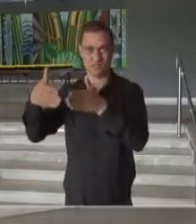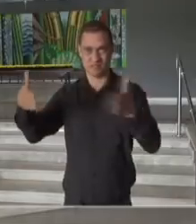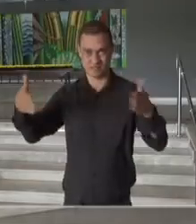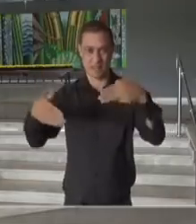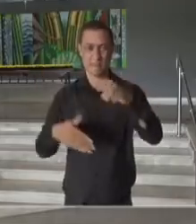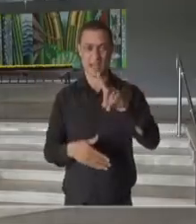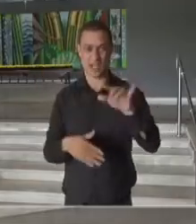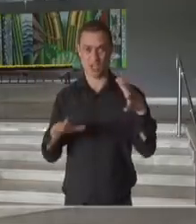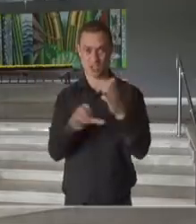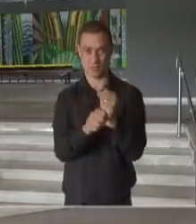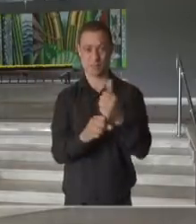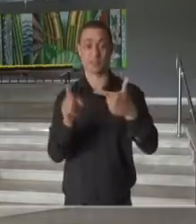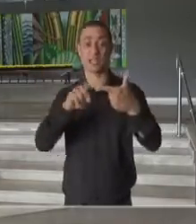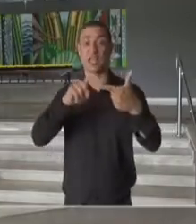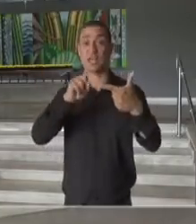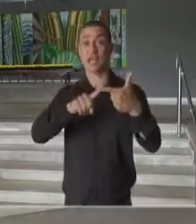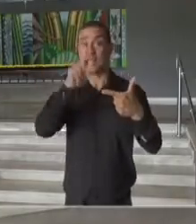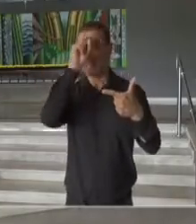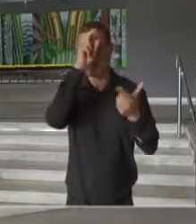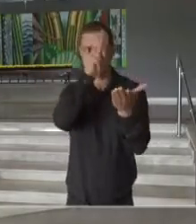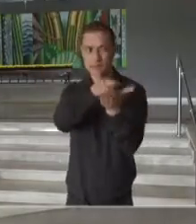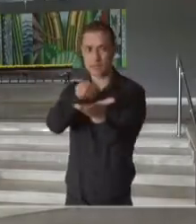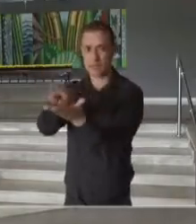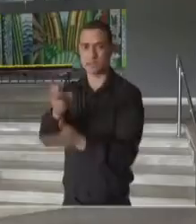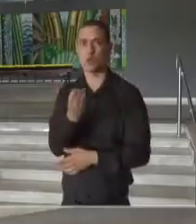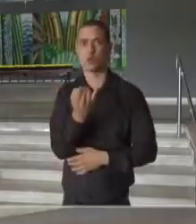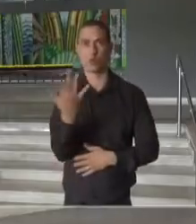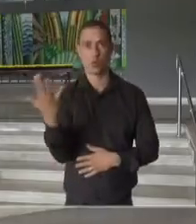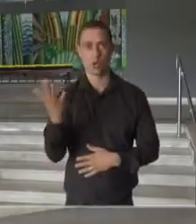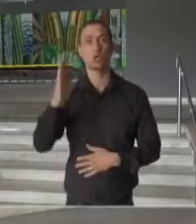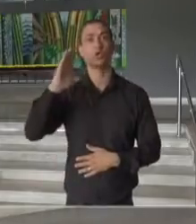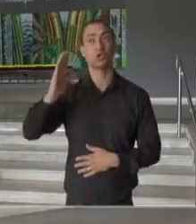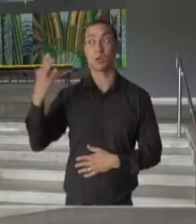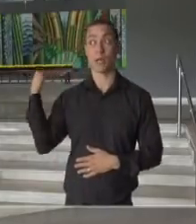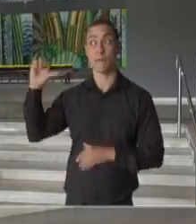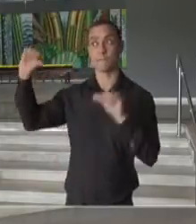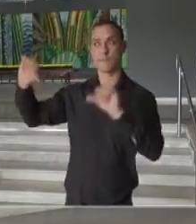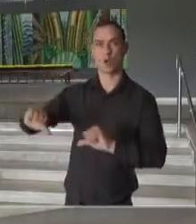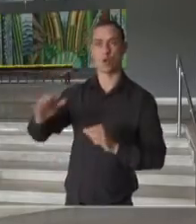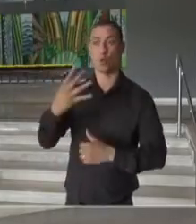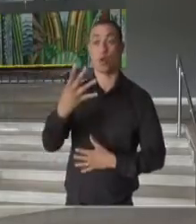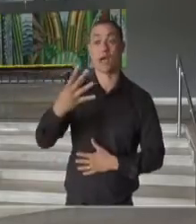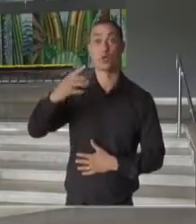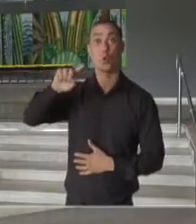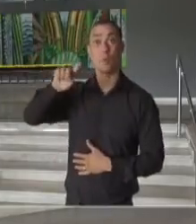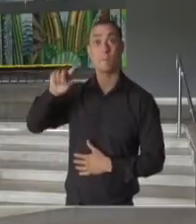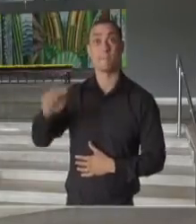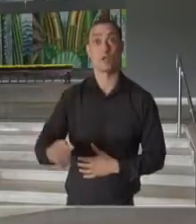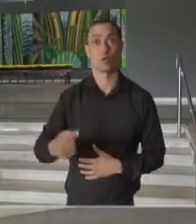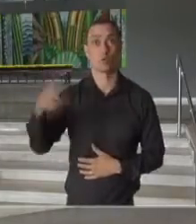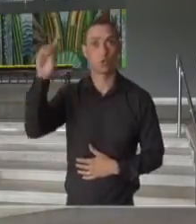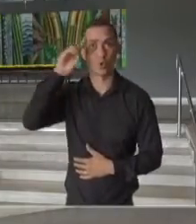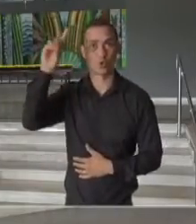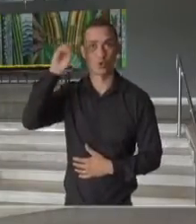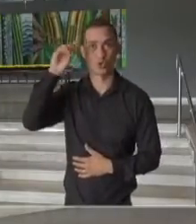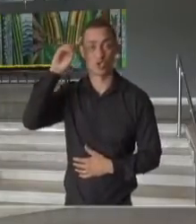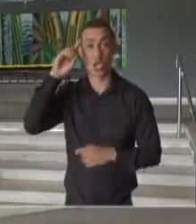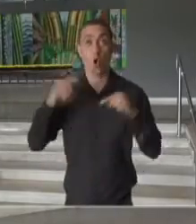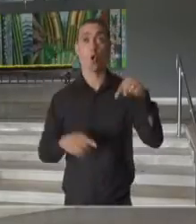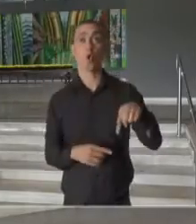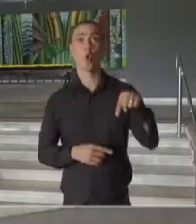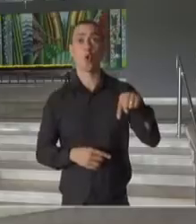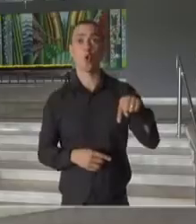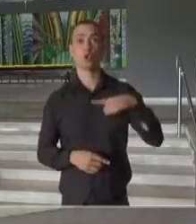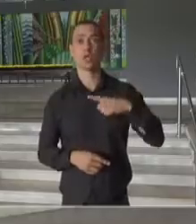Em relação ao número de internações nós já tivemos no pior momento 4.000 internações diárias. Hoje nós